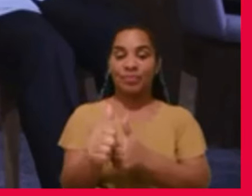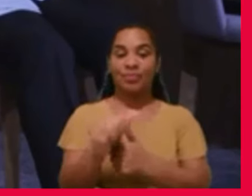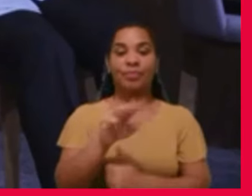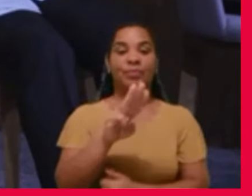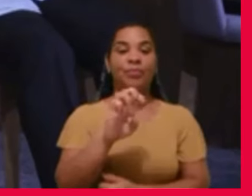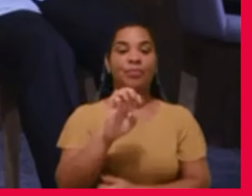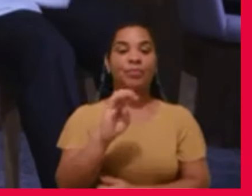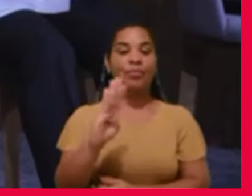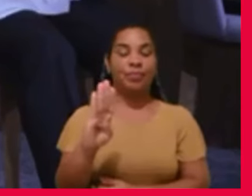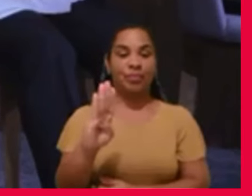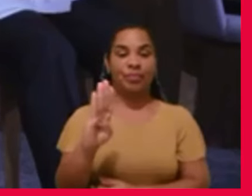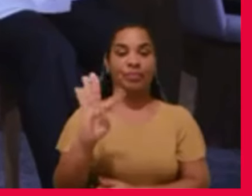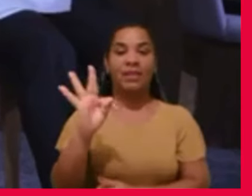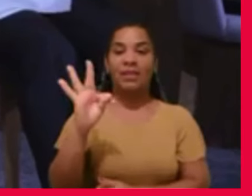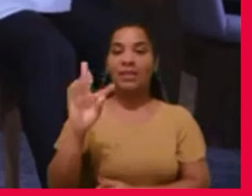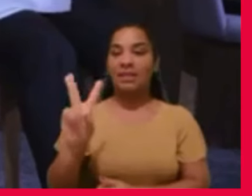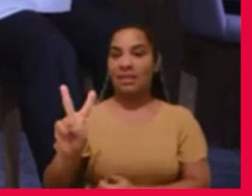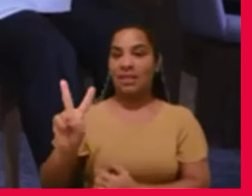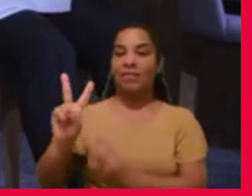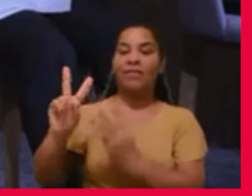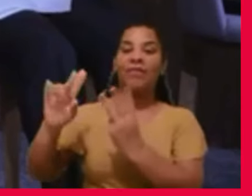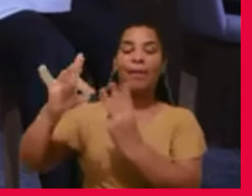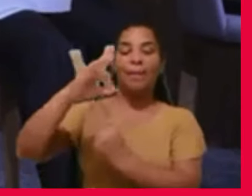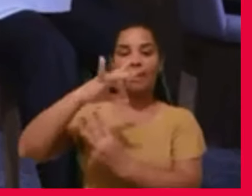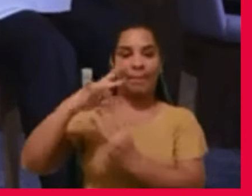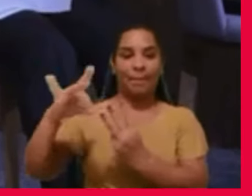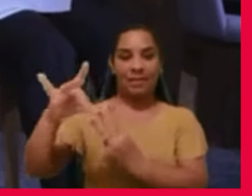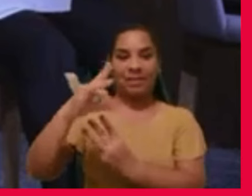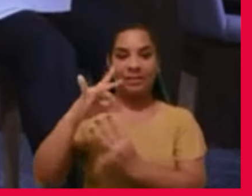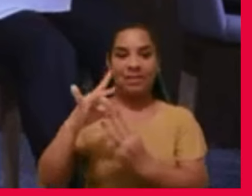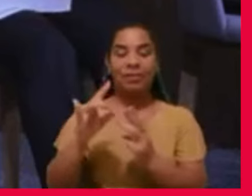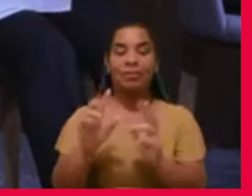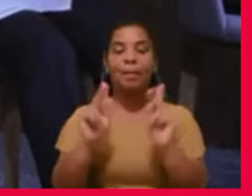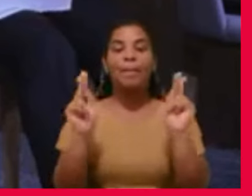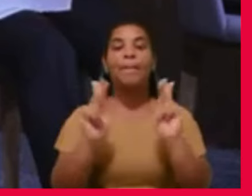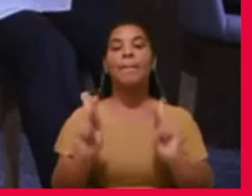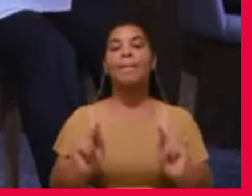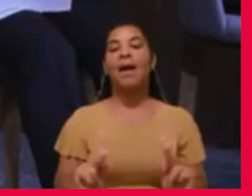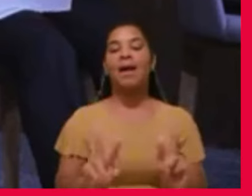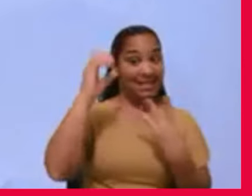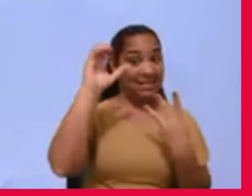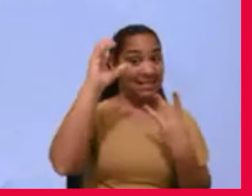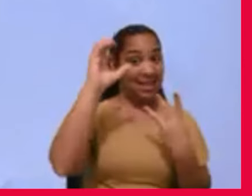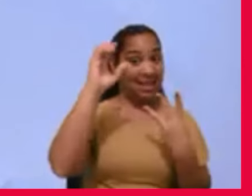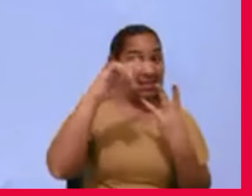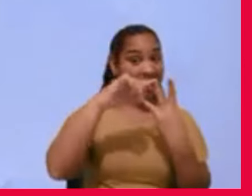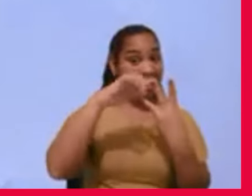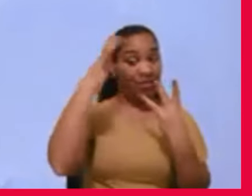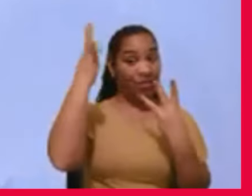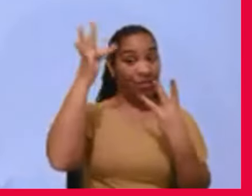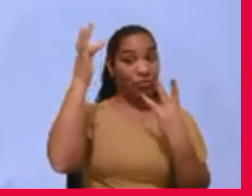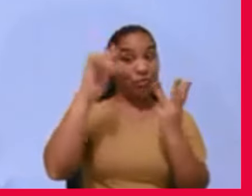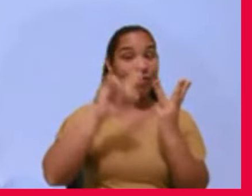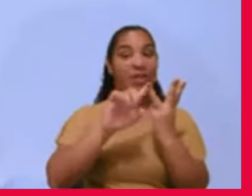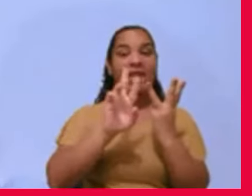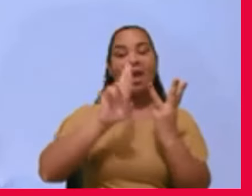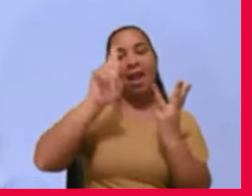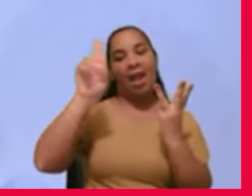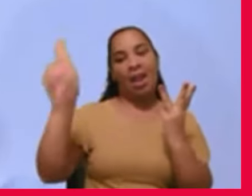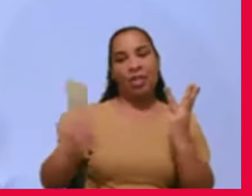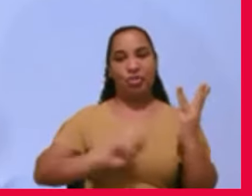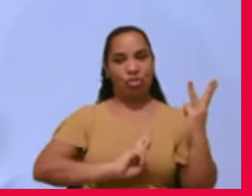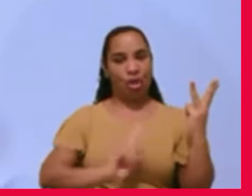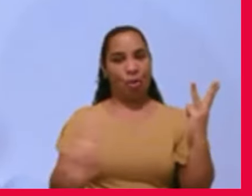Mansão do Caminho, nossos votos de muita paz. Na vez passada,